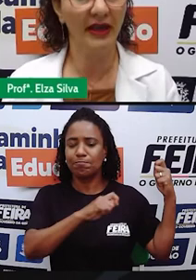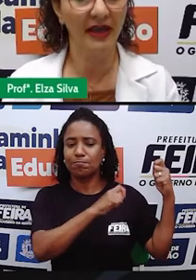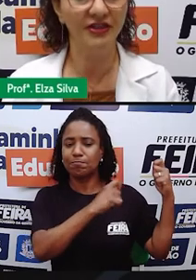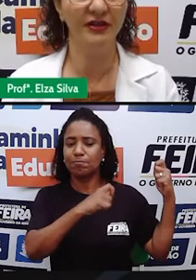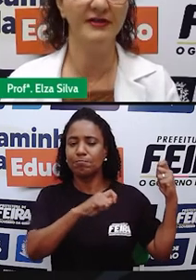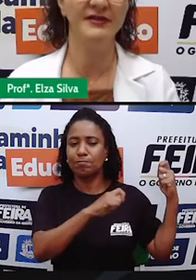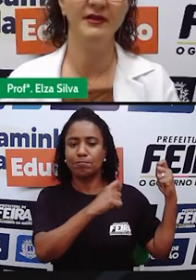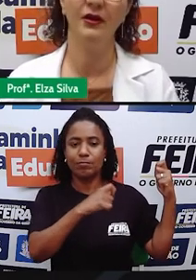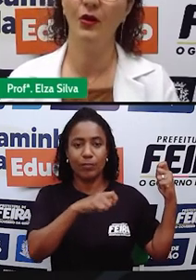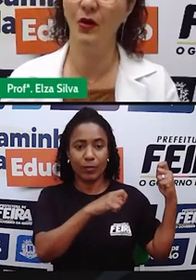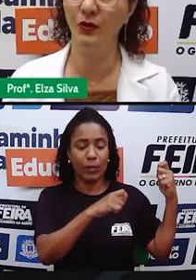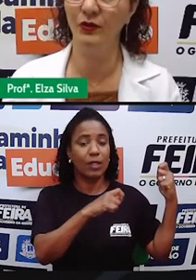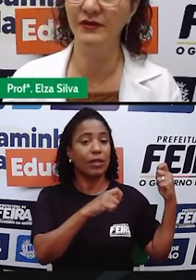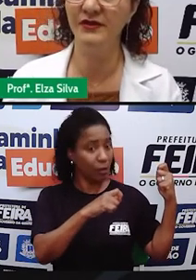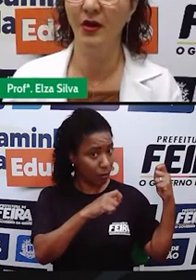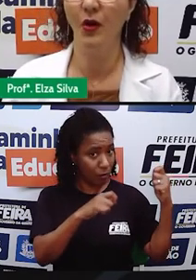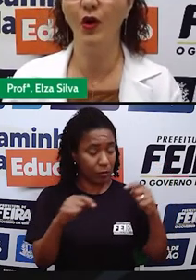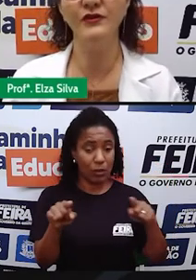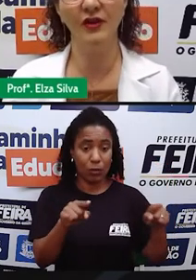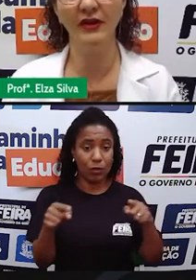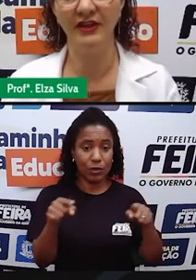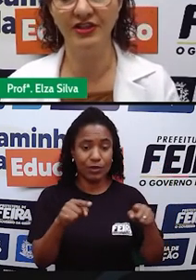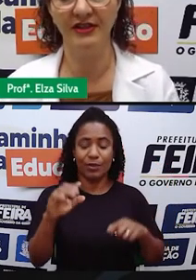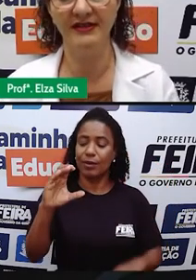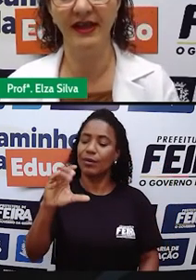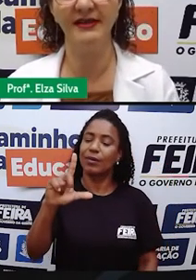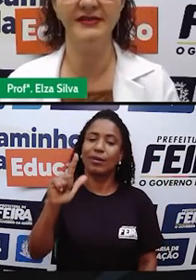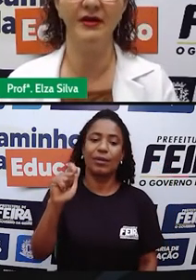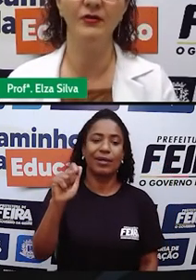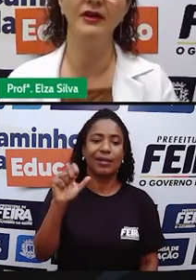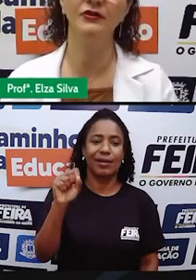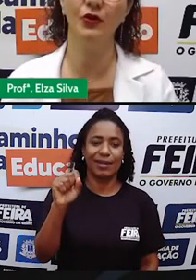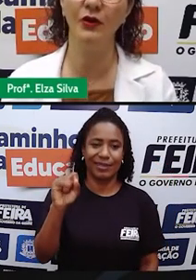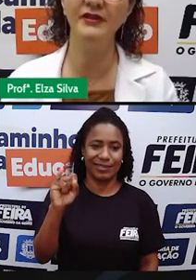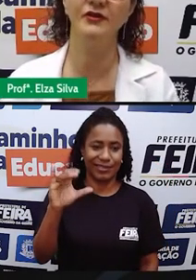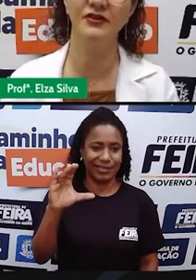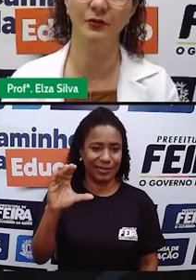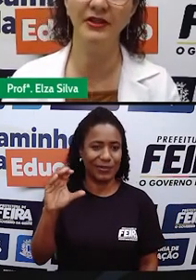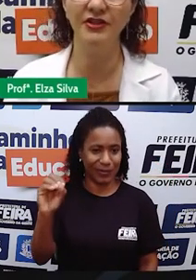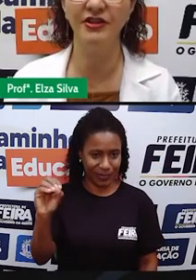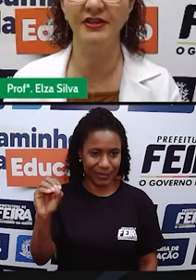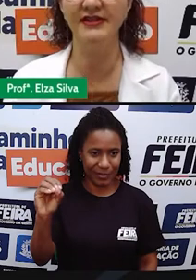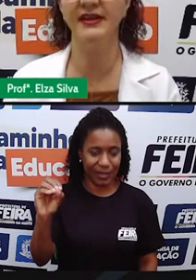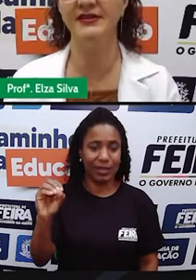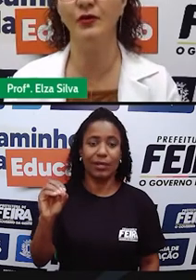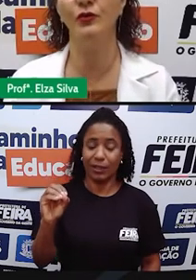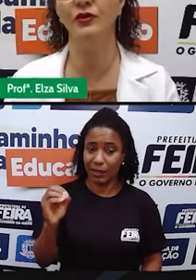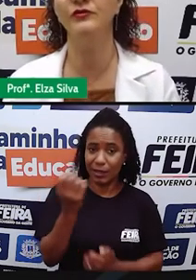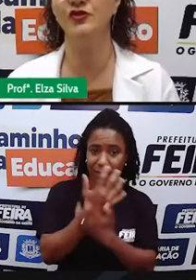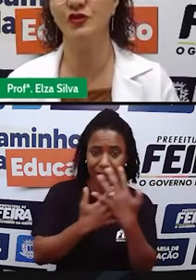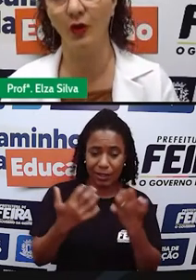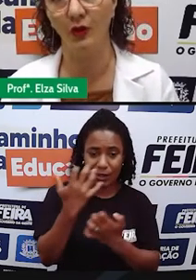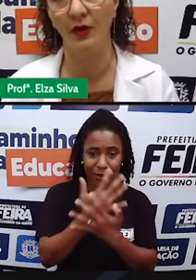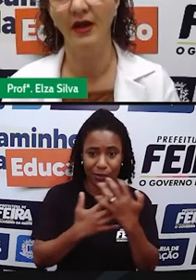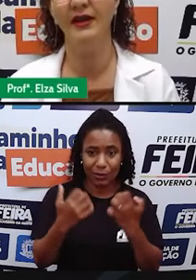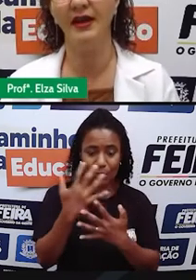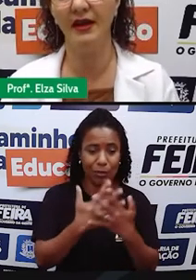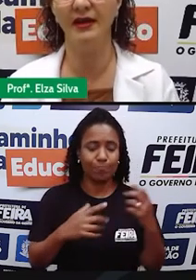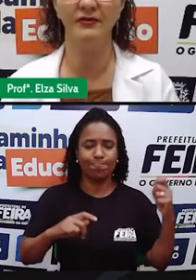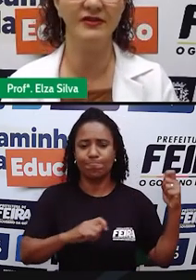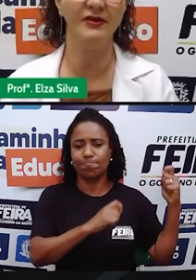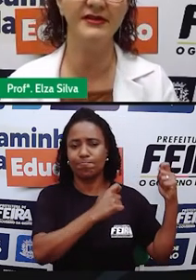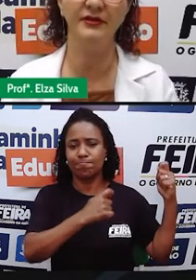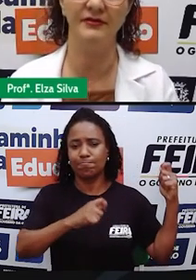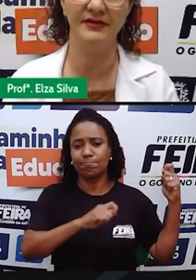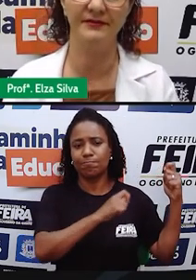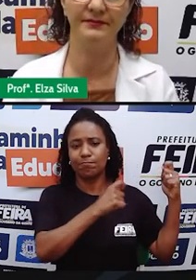por orquestras, couros ou solistas, que são cantores ou instrumentistas que executam o solo, que